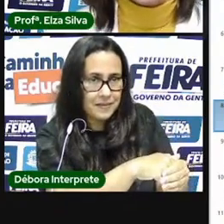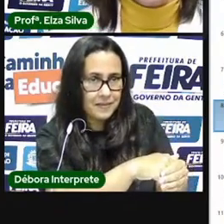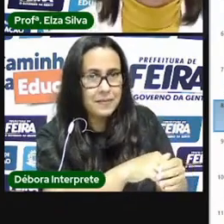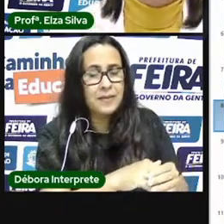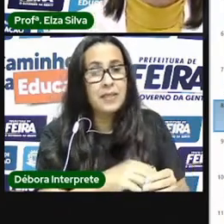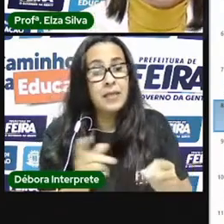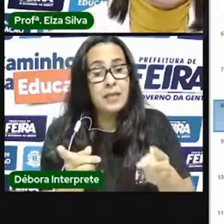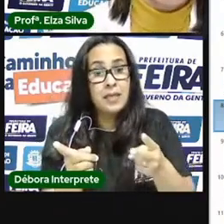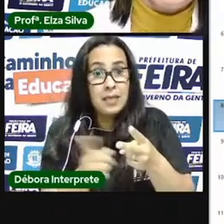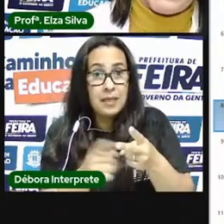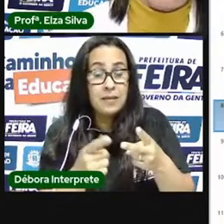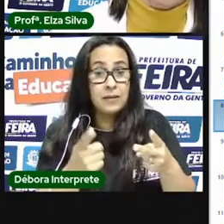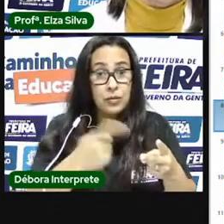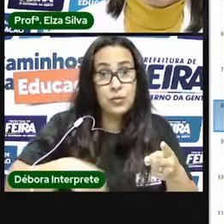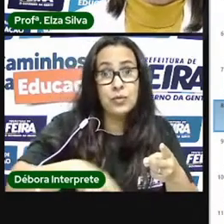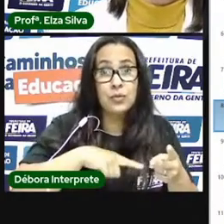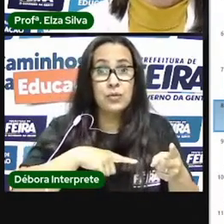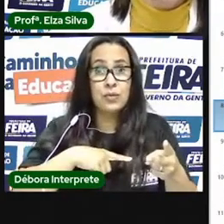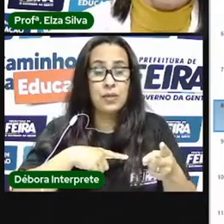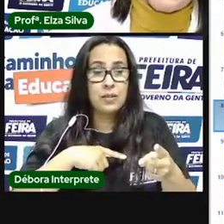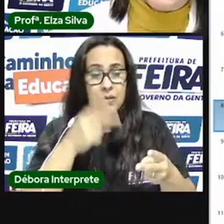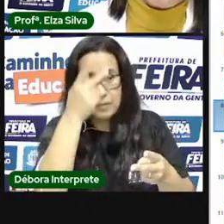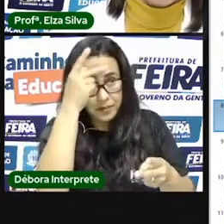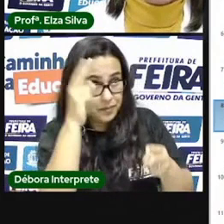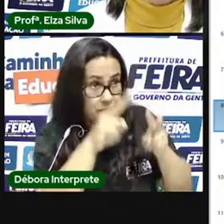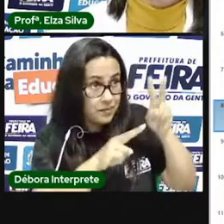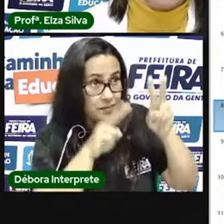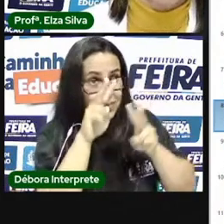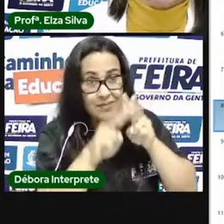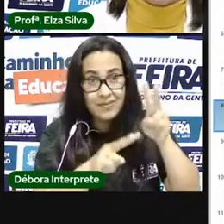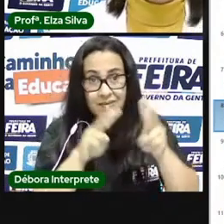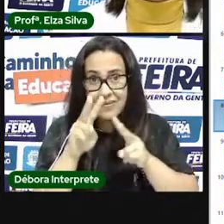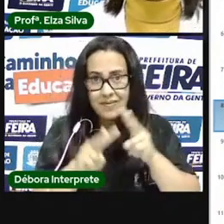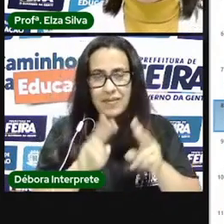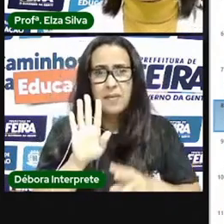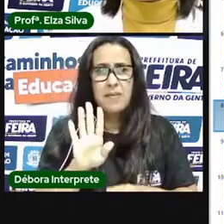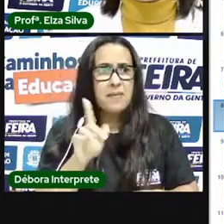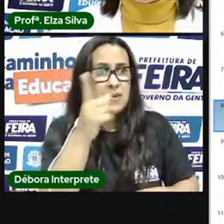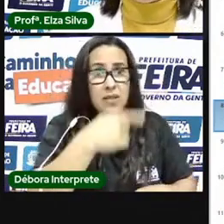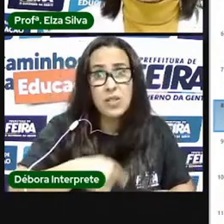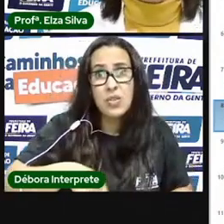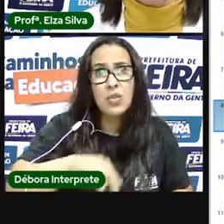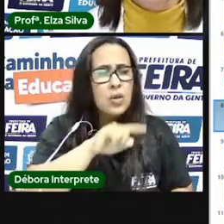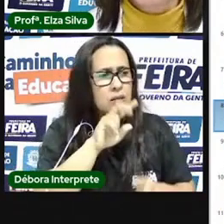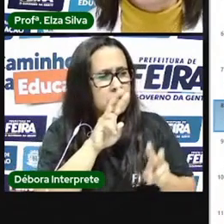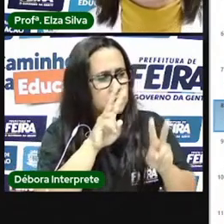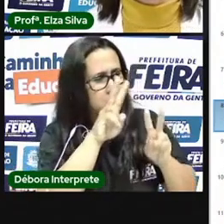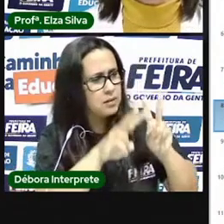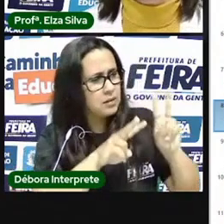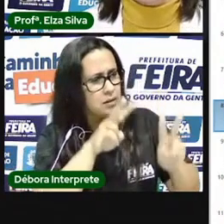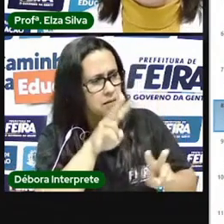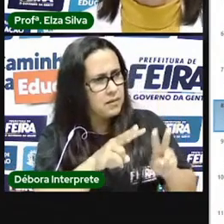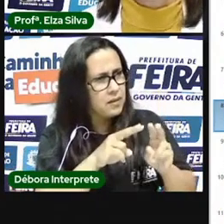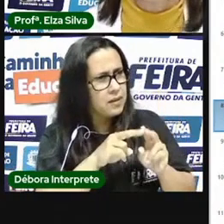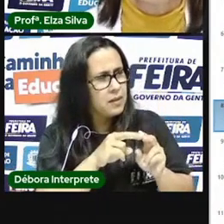Sim, mas para eu apreciar, para eu analisar, para eu tentar compreender a obra de arte, o que é preciso?